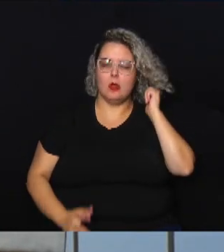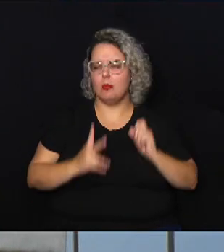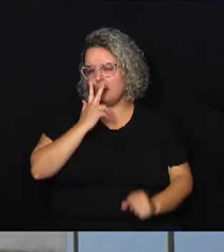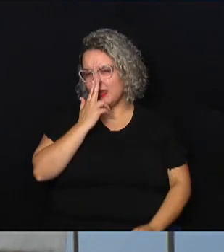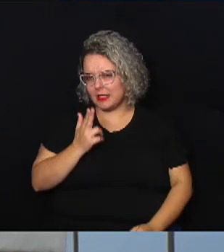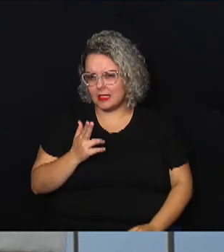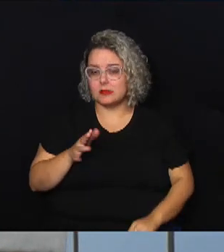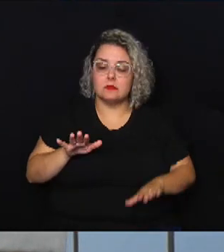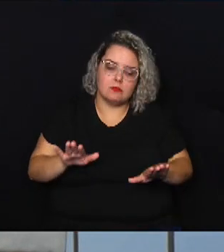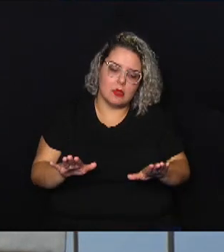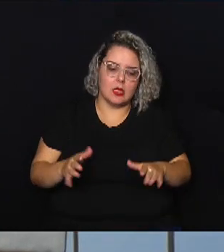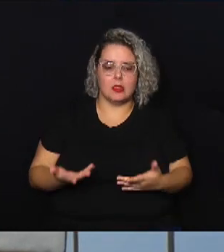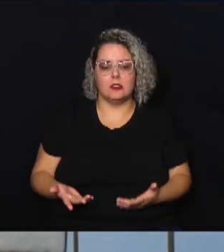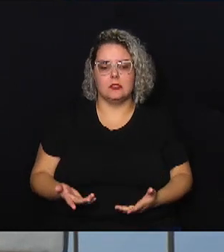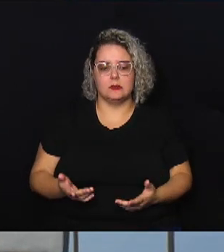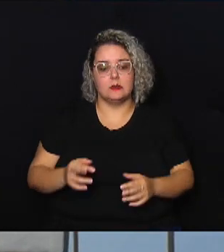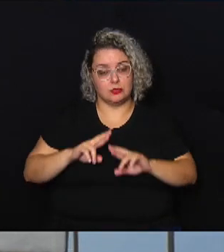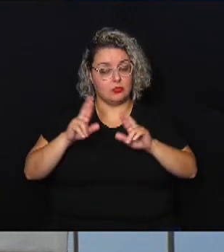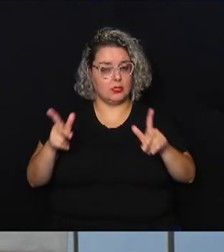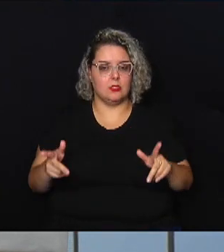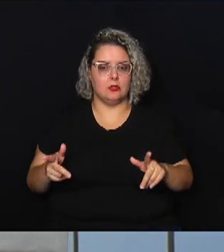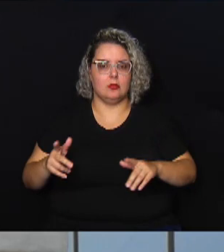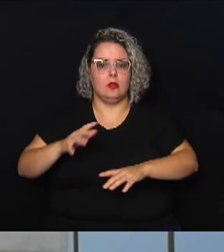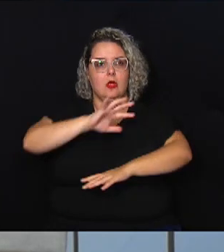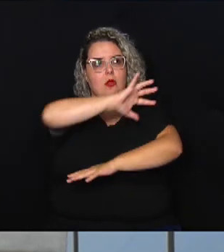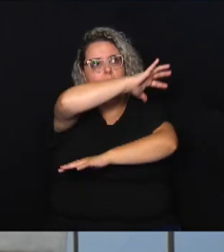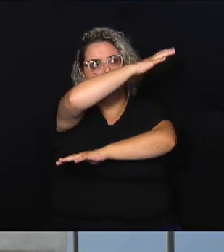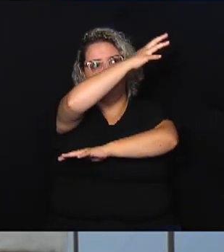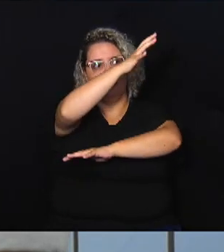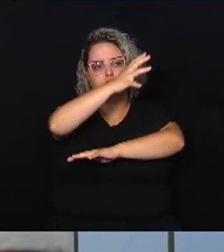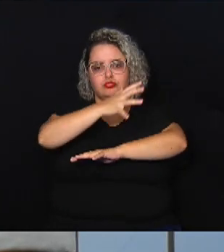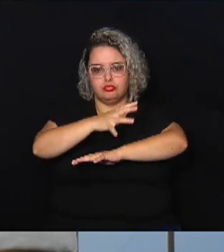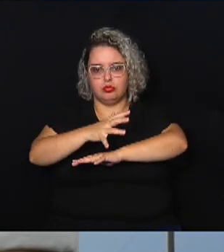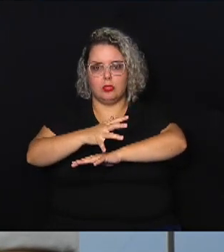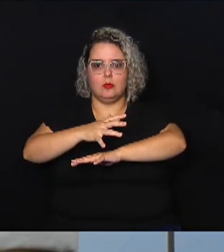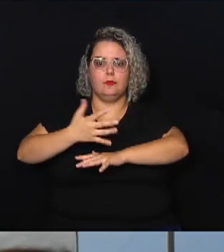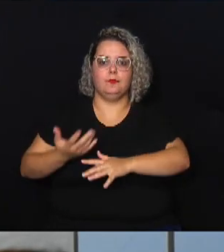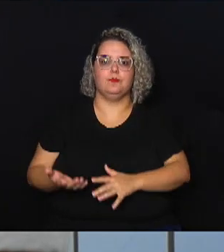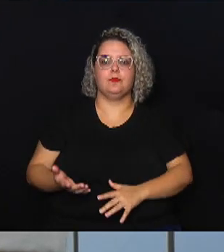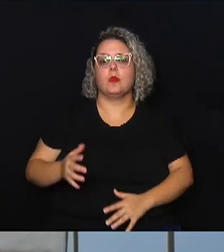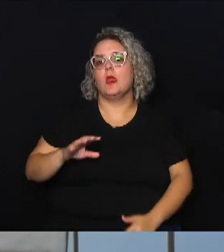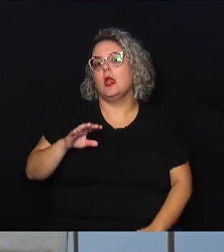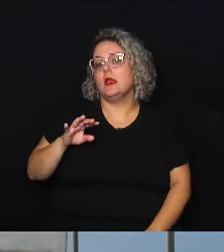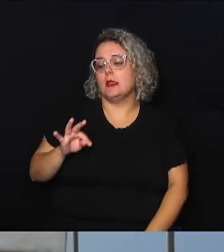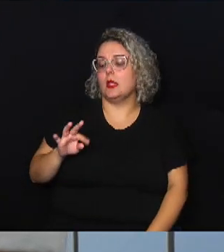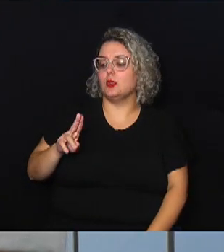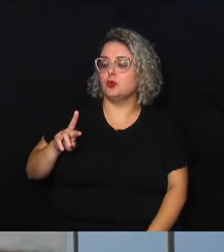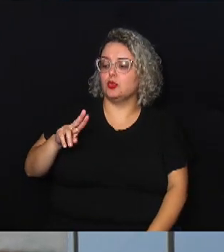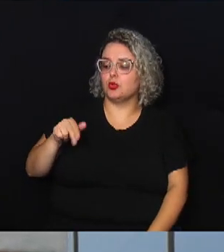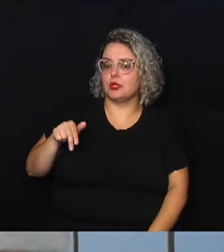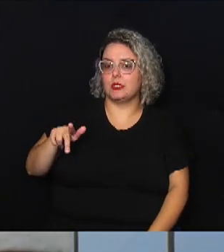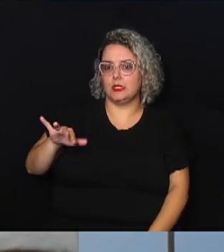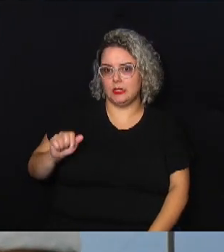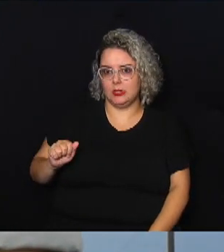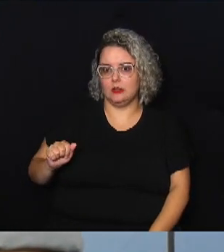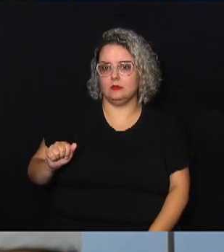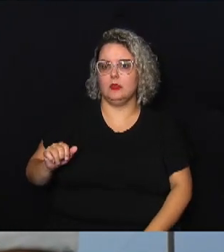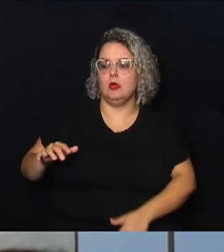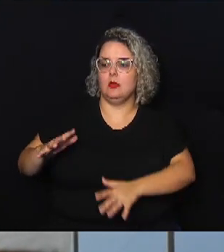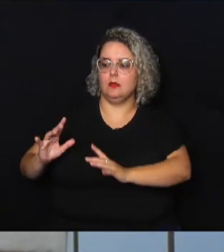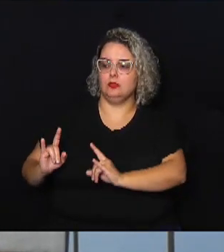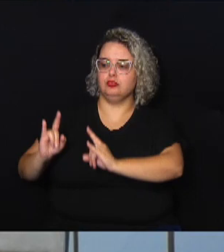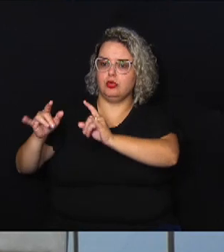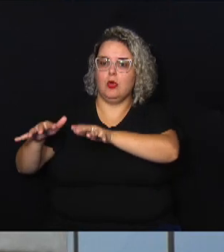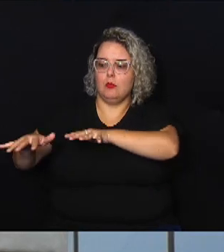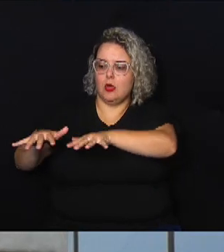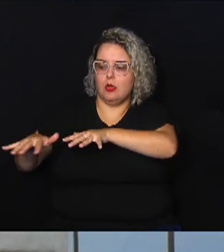Por exemplo, o desabamento acaba sendo mais ou menos o que aconteceu na Turquia, agora no terremoto, que inclusive nós temos bombeiros do Estado de São Paulo retornando hoje aqui